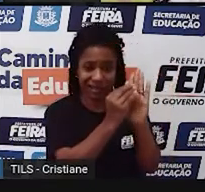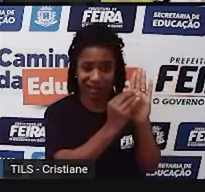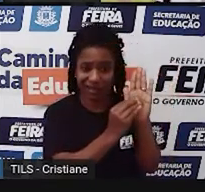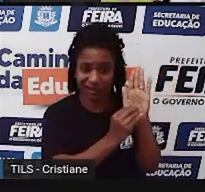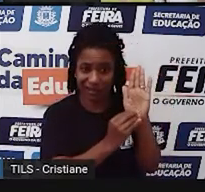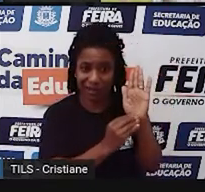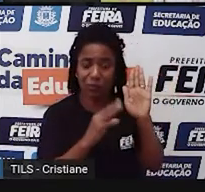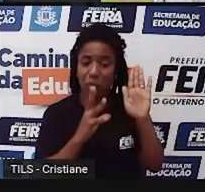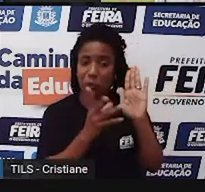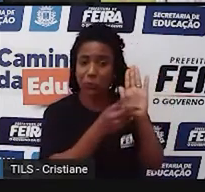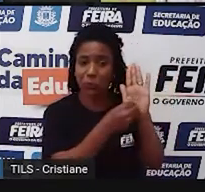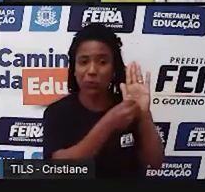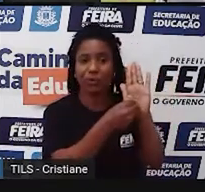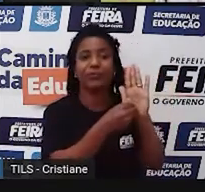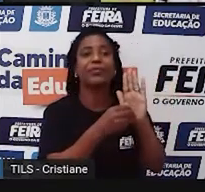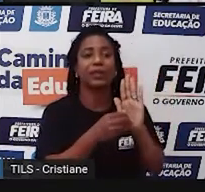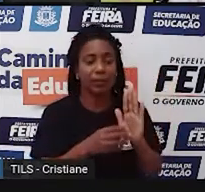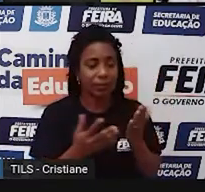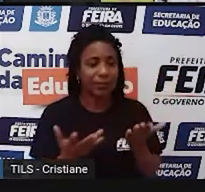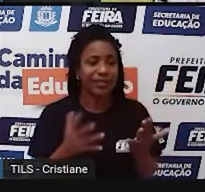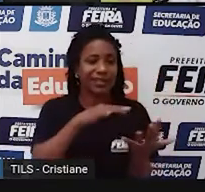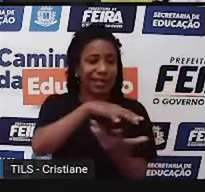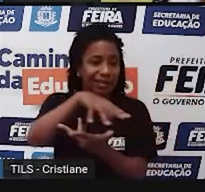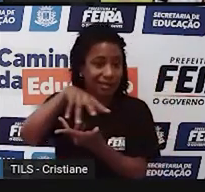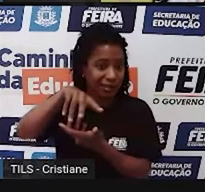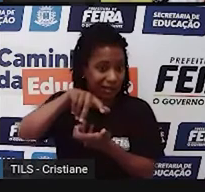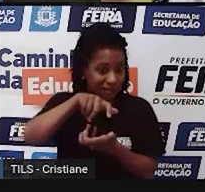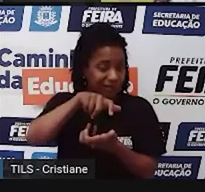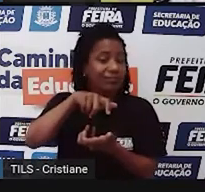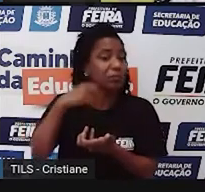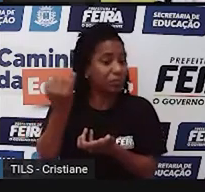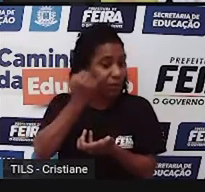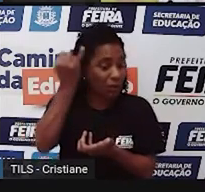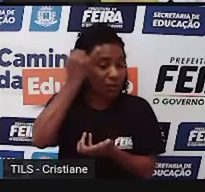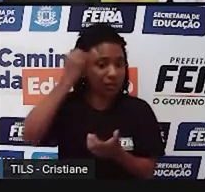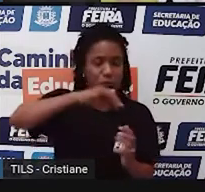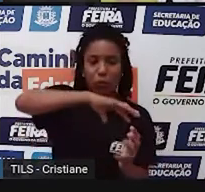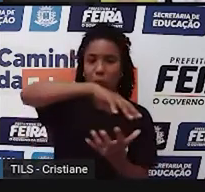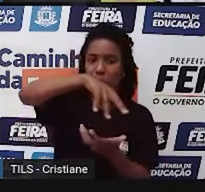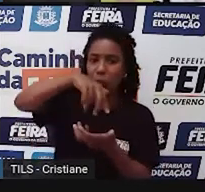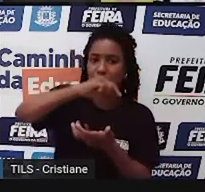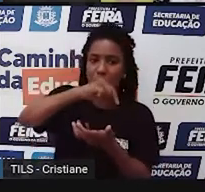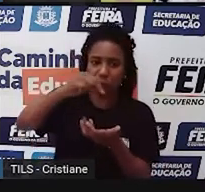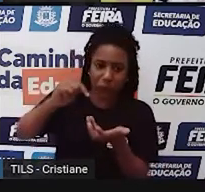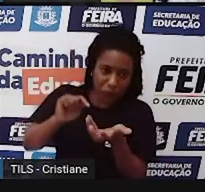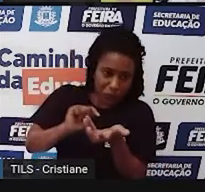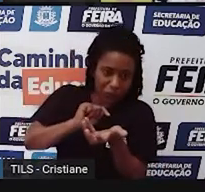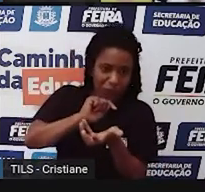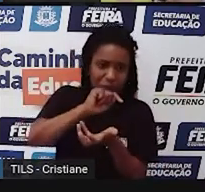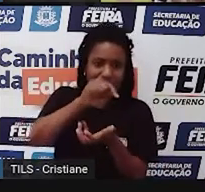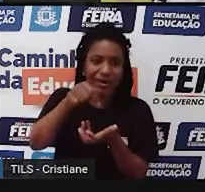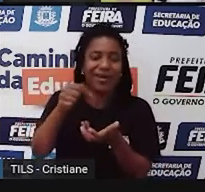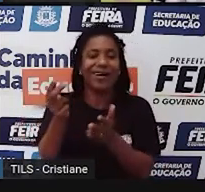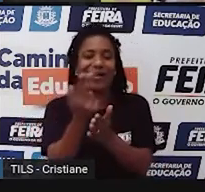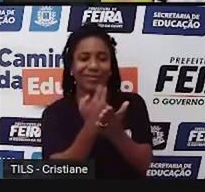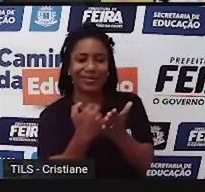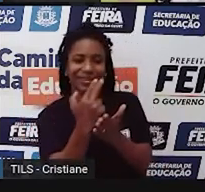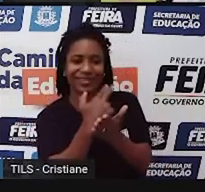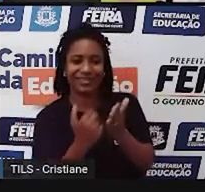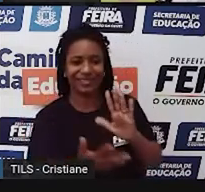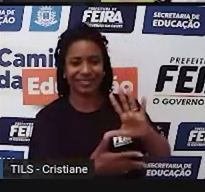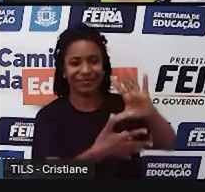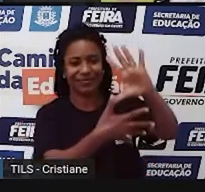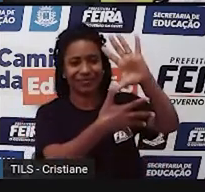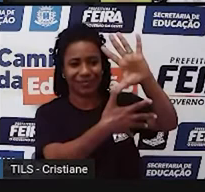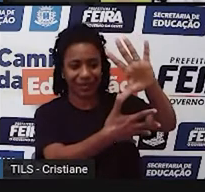representar a superfície terrestre, ela já está há muito tempo com a gente, e isso quem comprova são